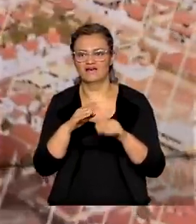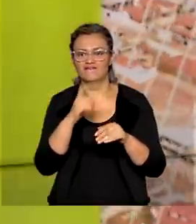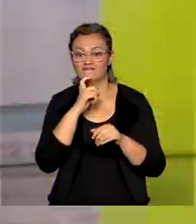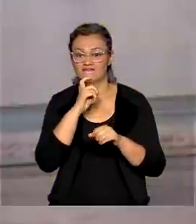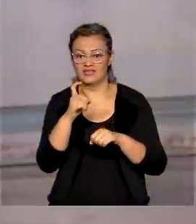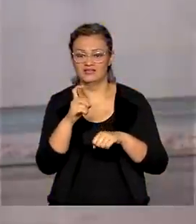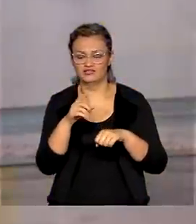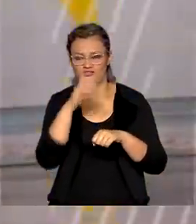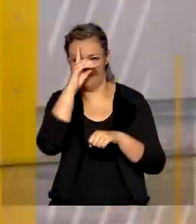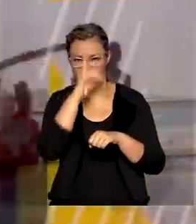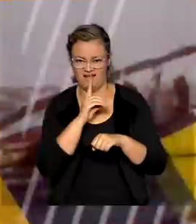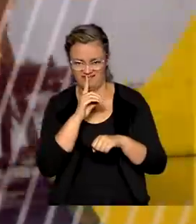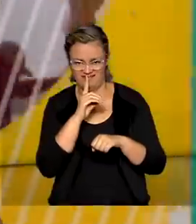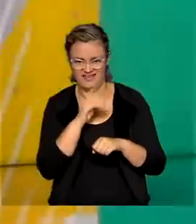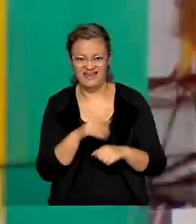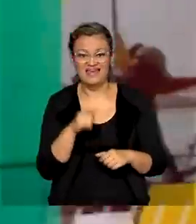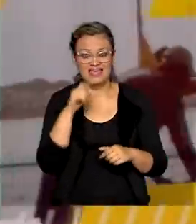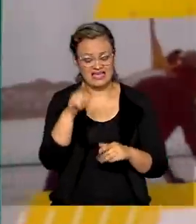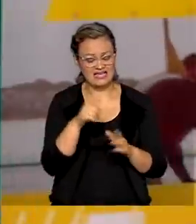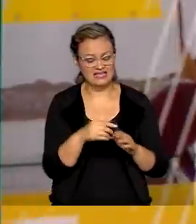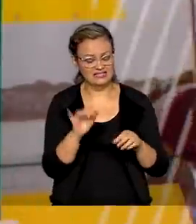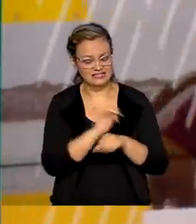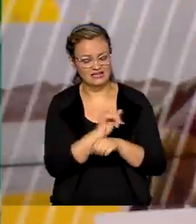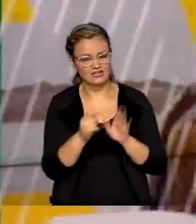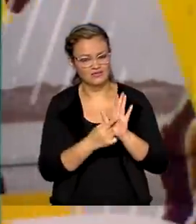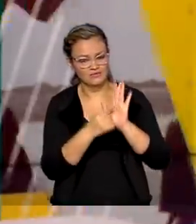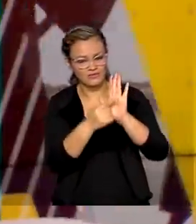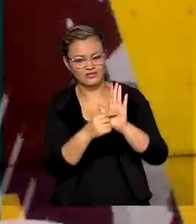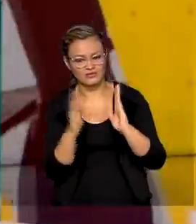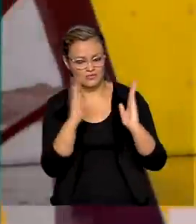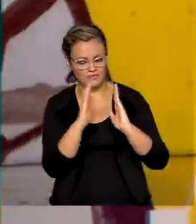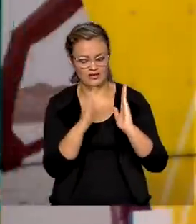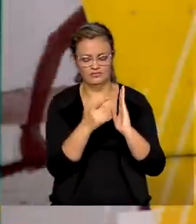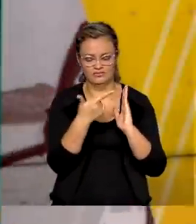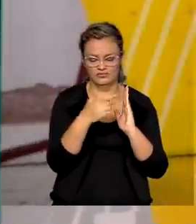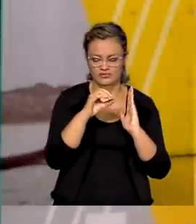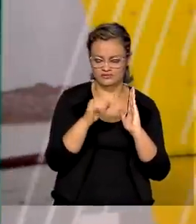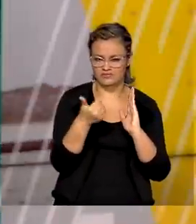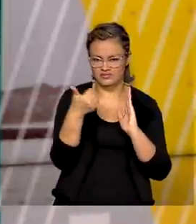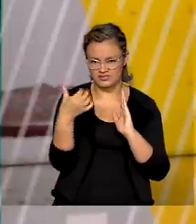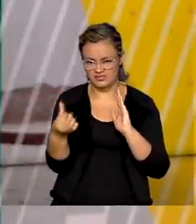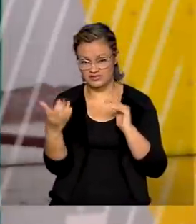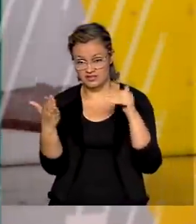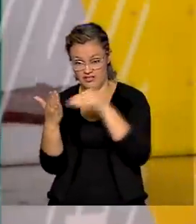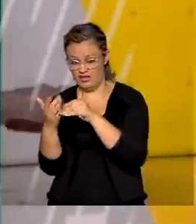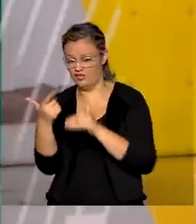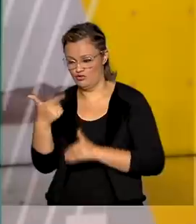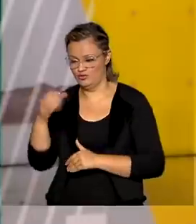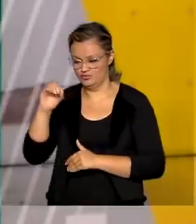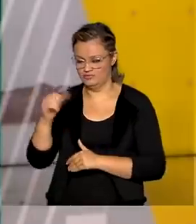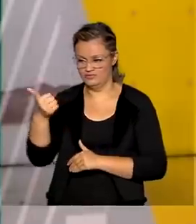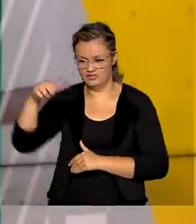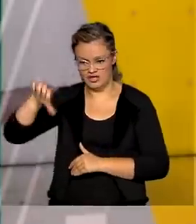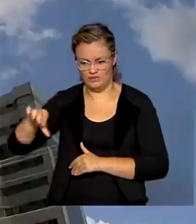resultados do novo método foram apresentados com indicadores do período de 2016 a 2019.